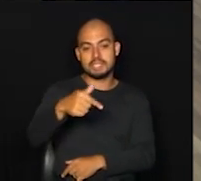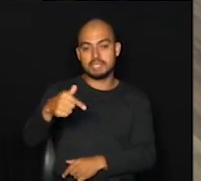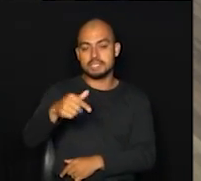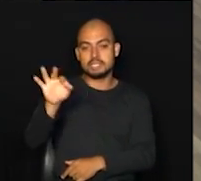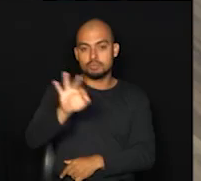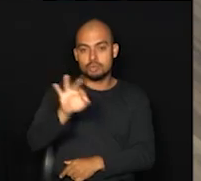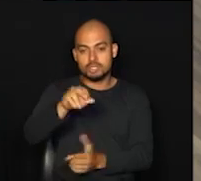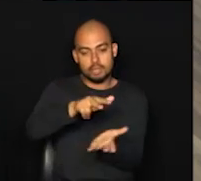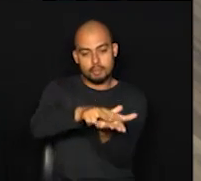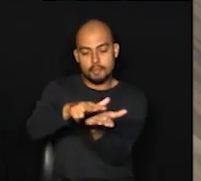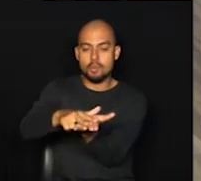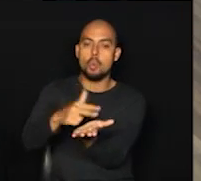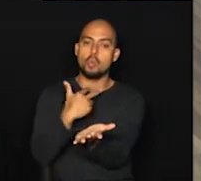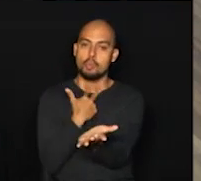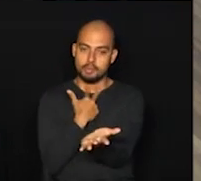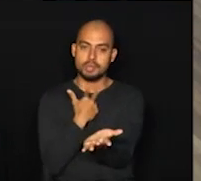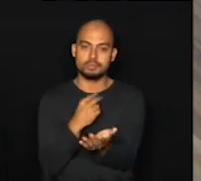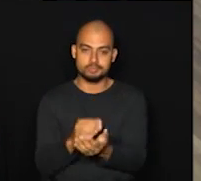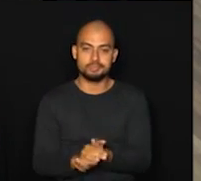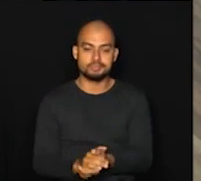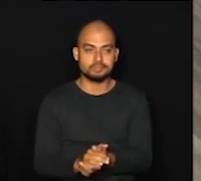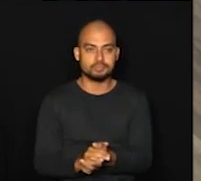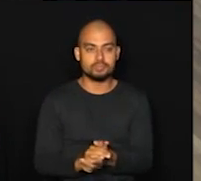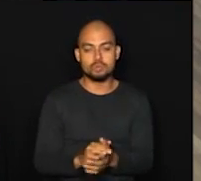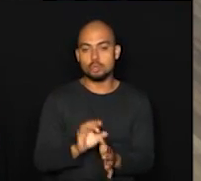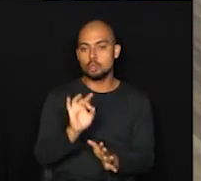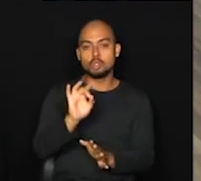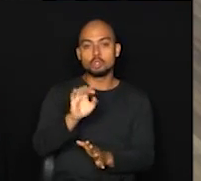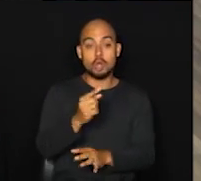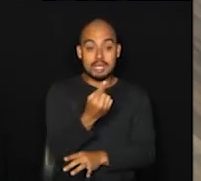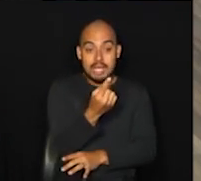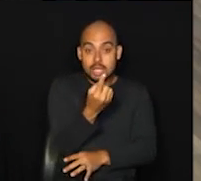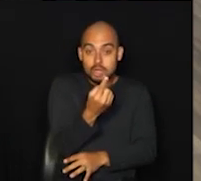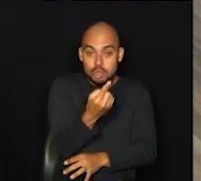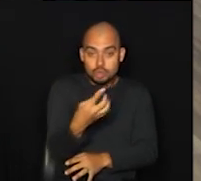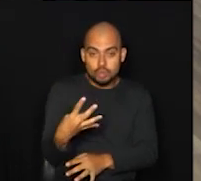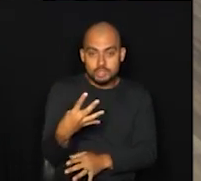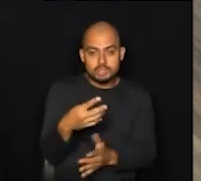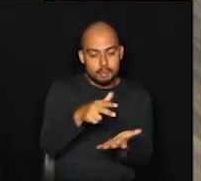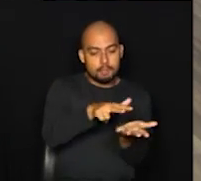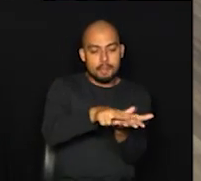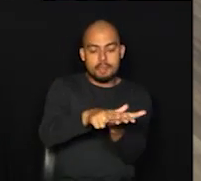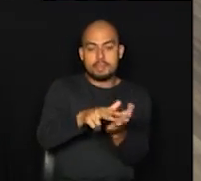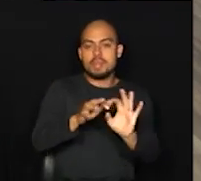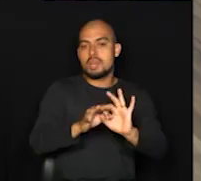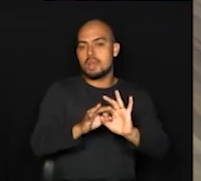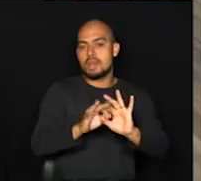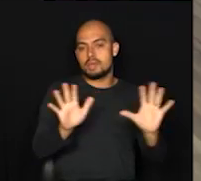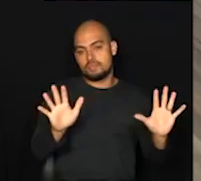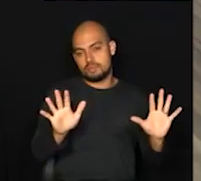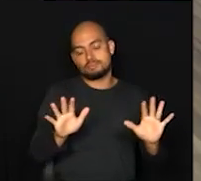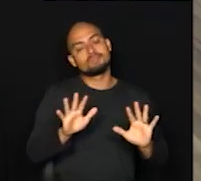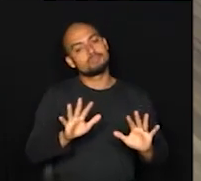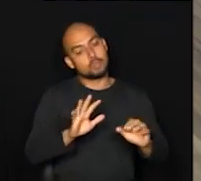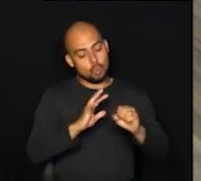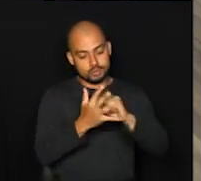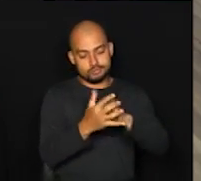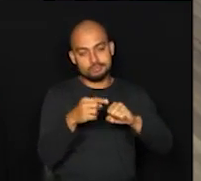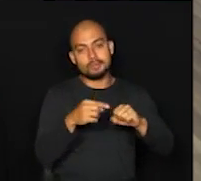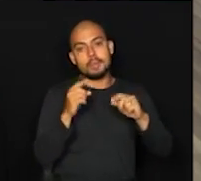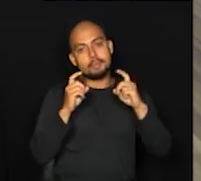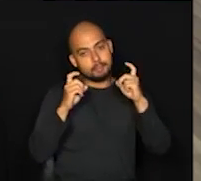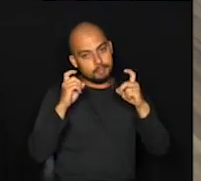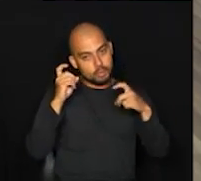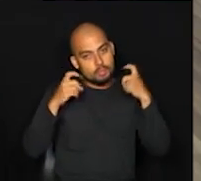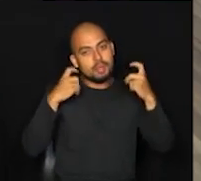ocupado, apenas 14 leitos estão livres. Então, é uma preocupação que nós temos aqui com a Covid-19 e que a